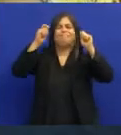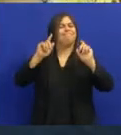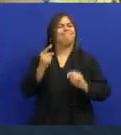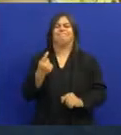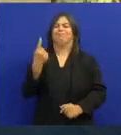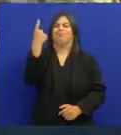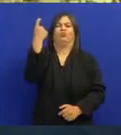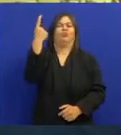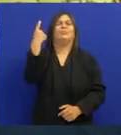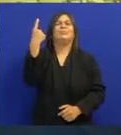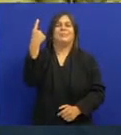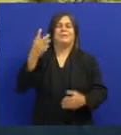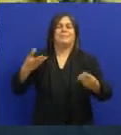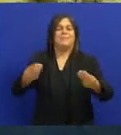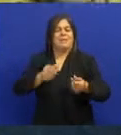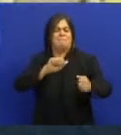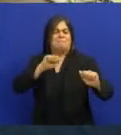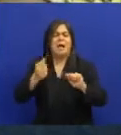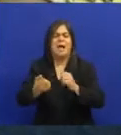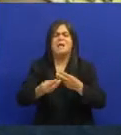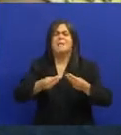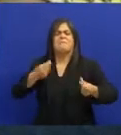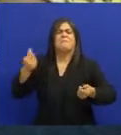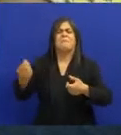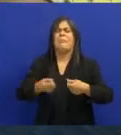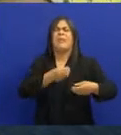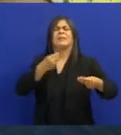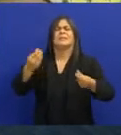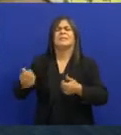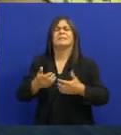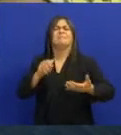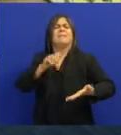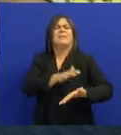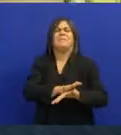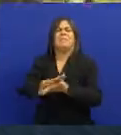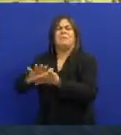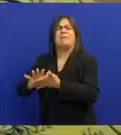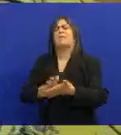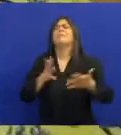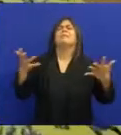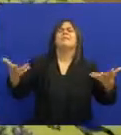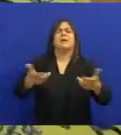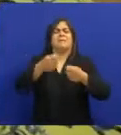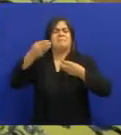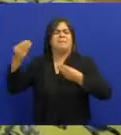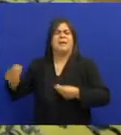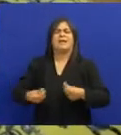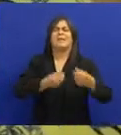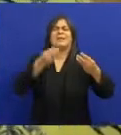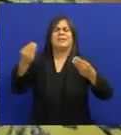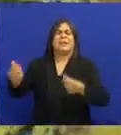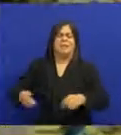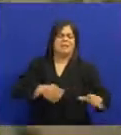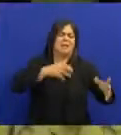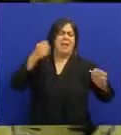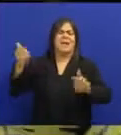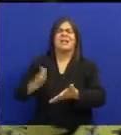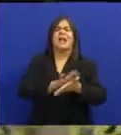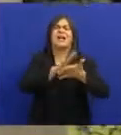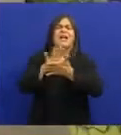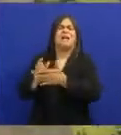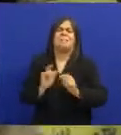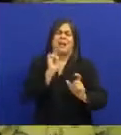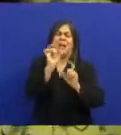o único Até pelo modo da interpretação dele Que era muito lindo Aquele que se copava o todo Que ele fazia Aquele